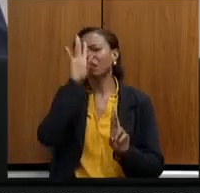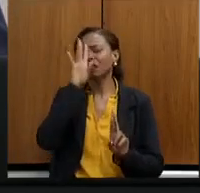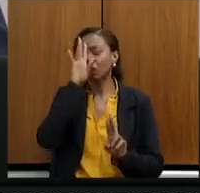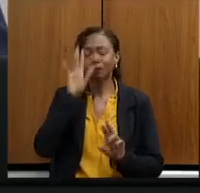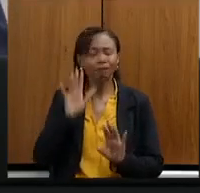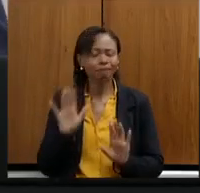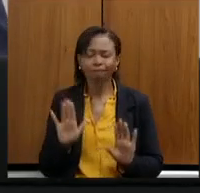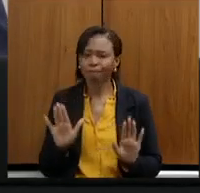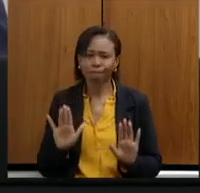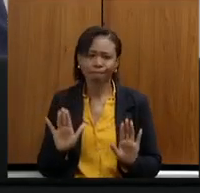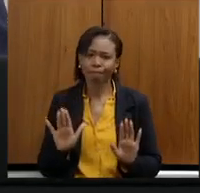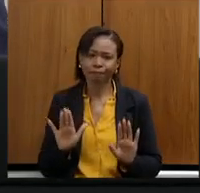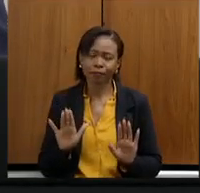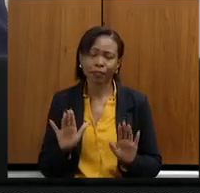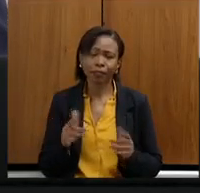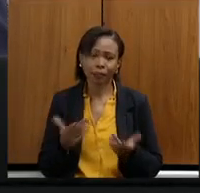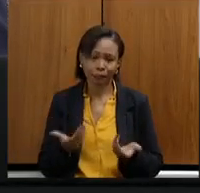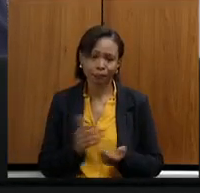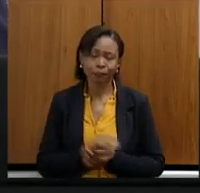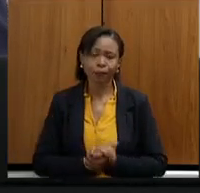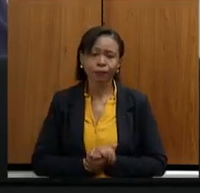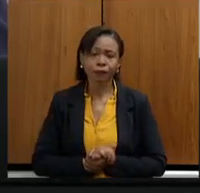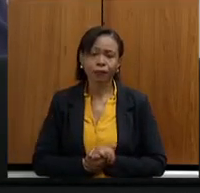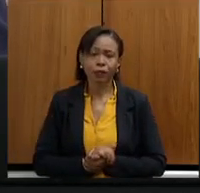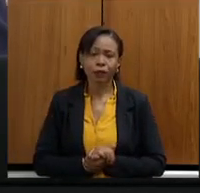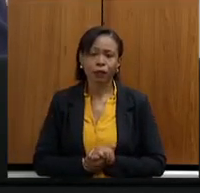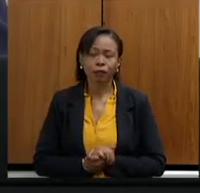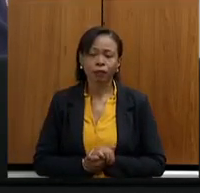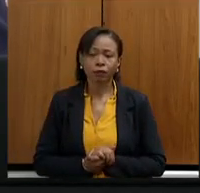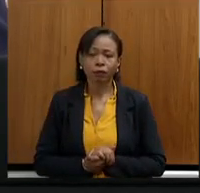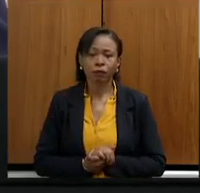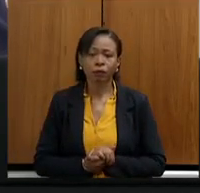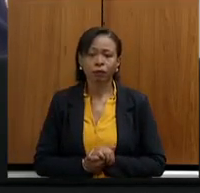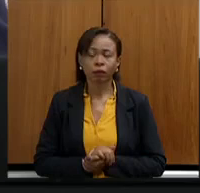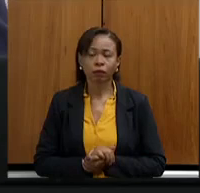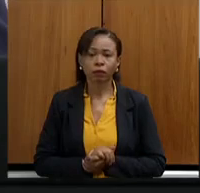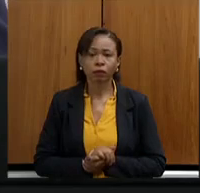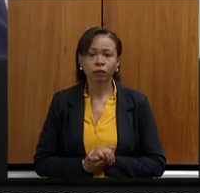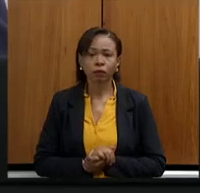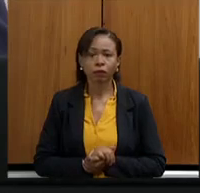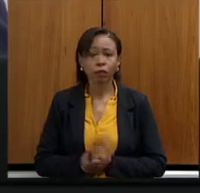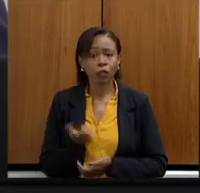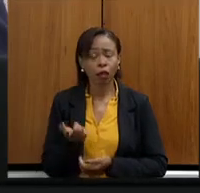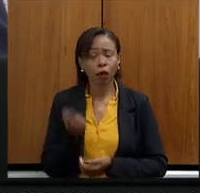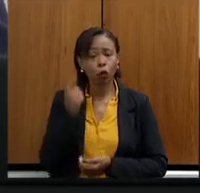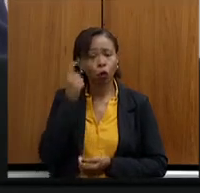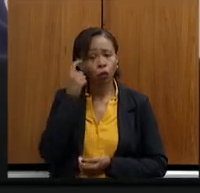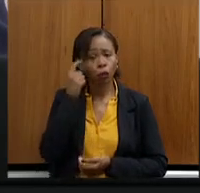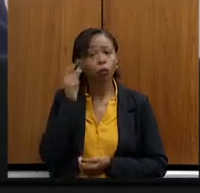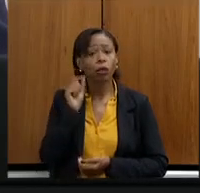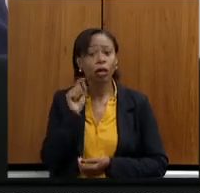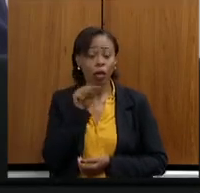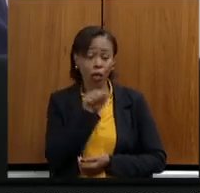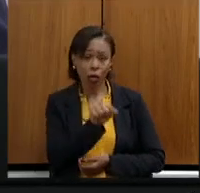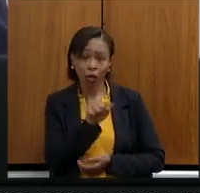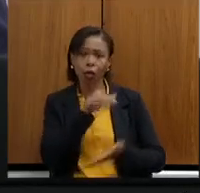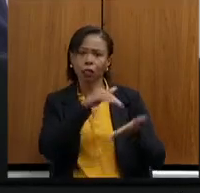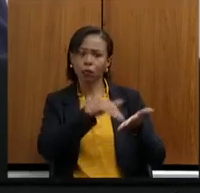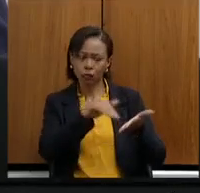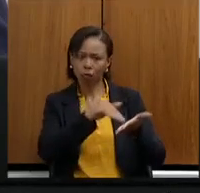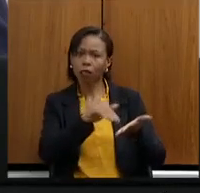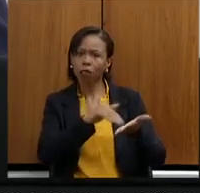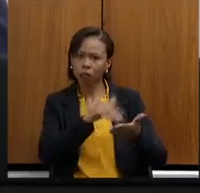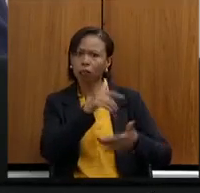possa ser firmada. Então, a ponderação tem sido, a condução pela secretaria tem sido muito boa,